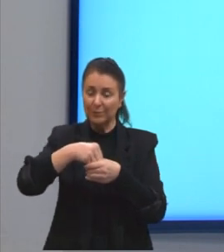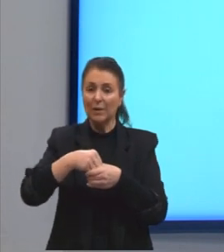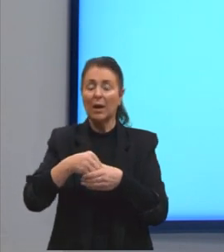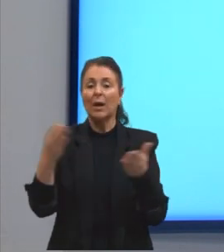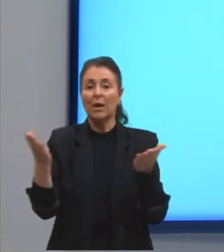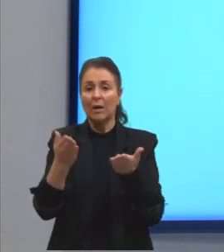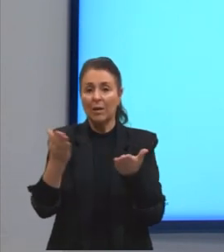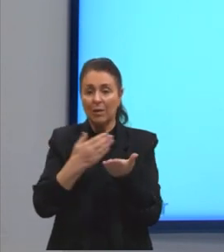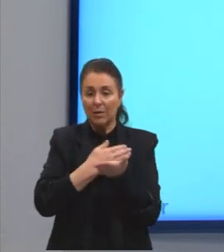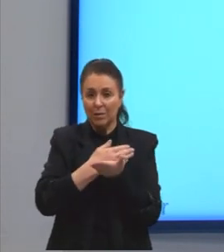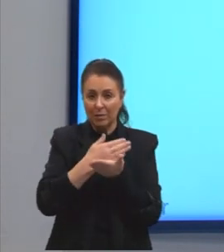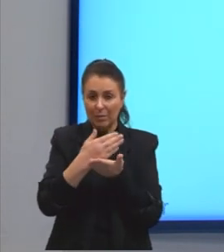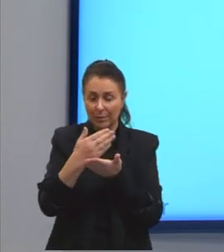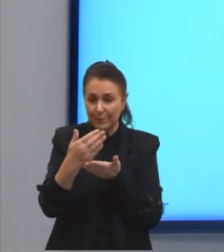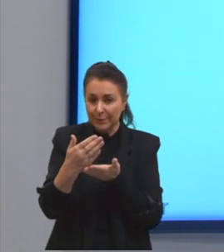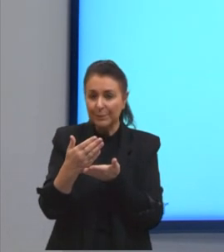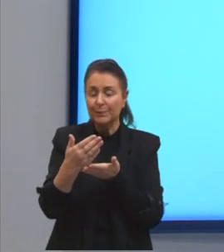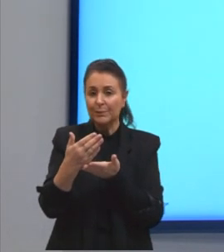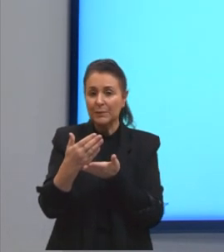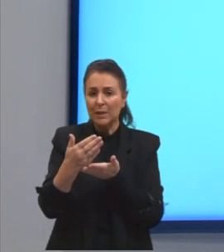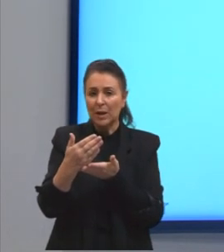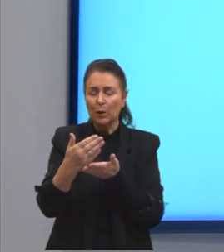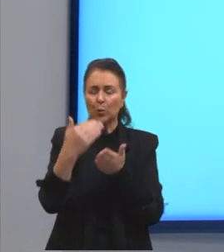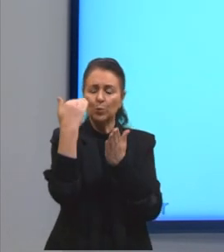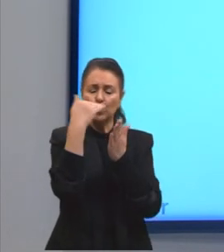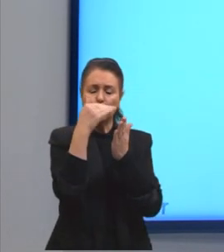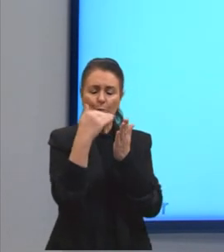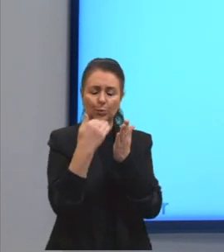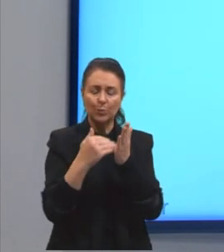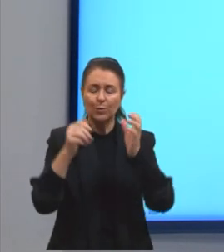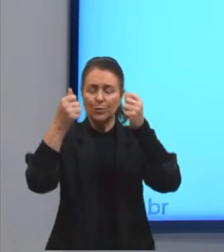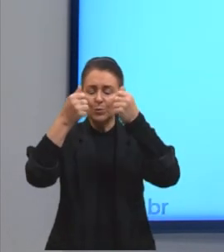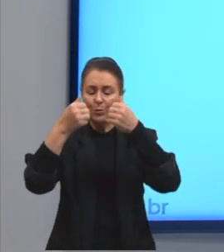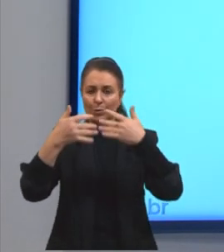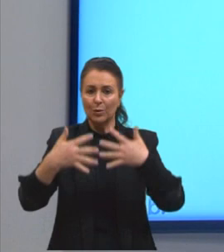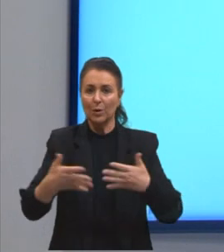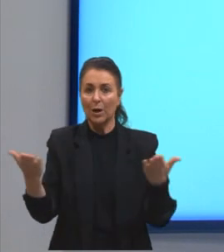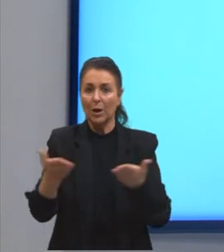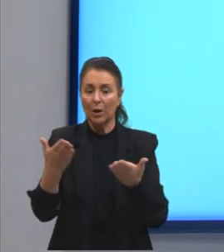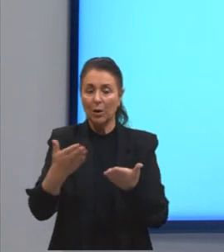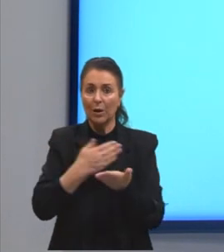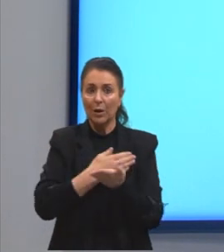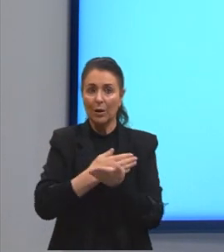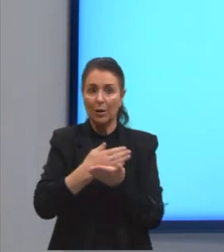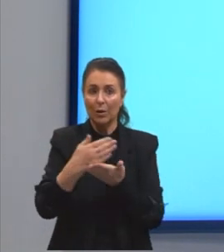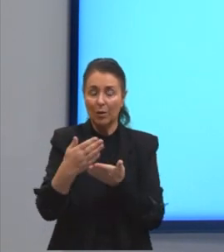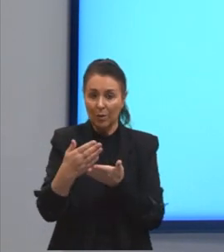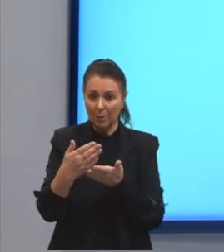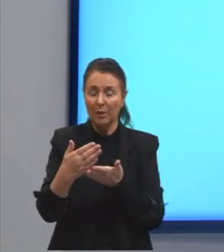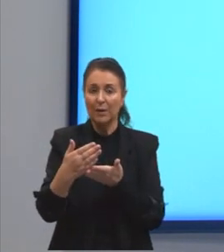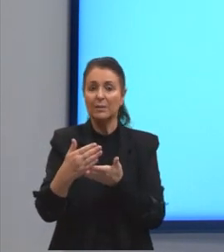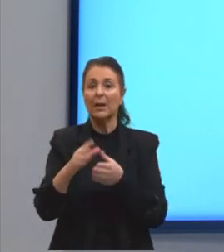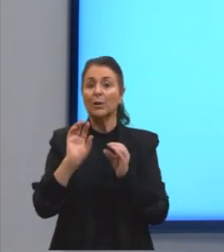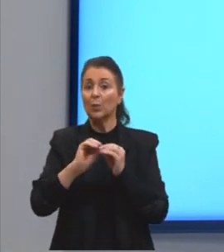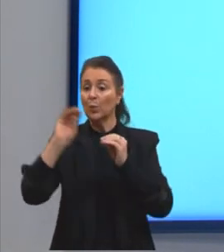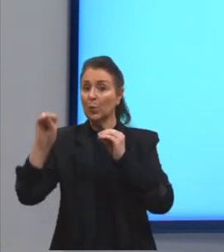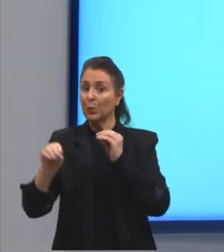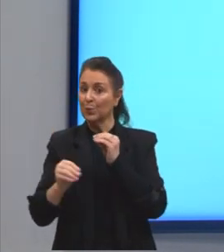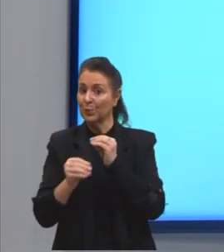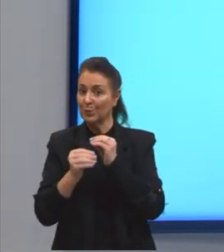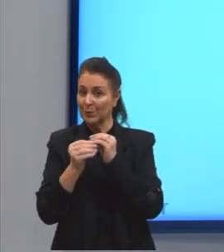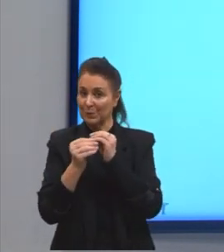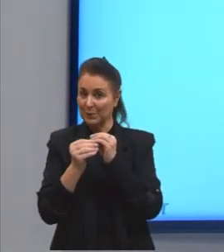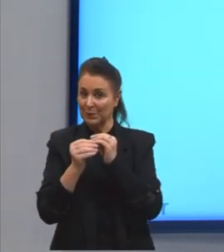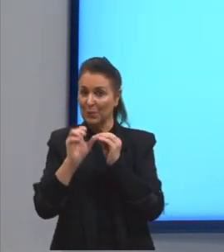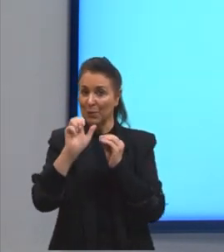Passamos ali por todos eles. Agora, gente vai entrar nos nossos termos acessórios. Mas,